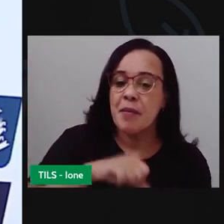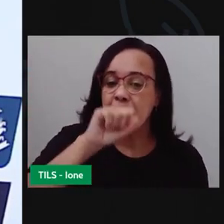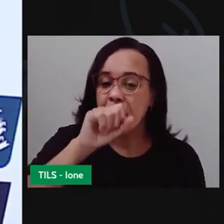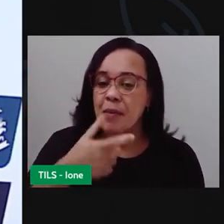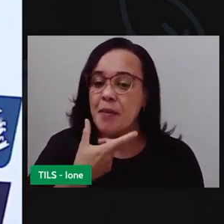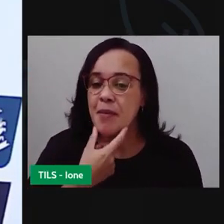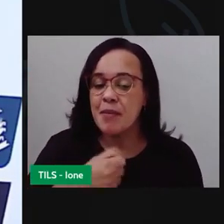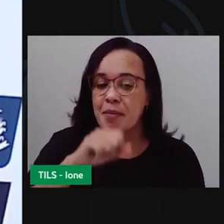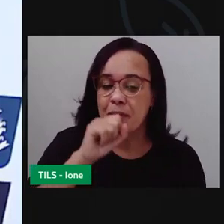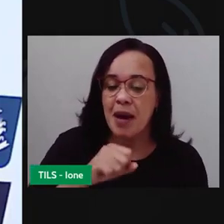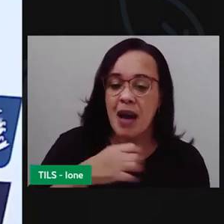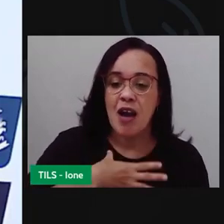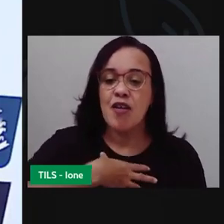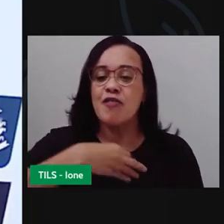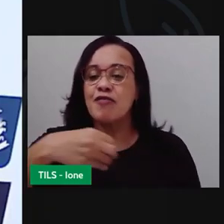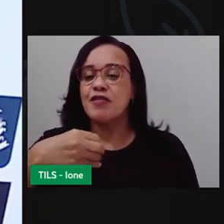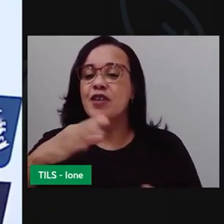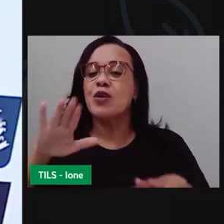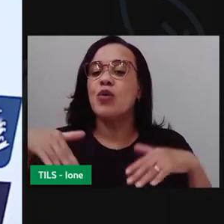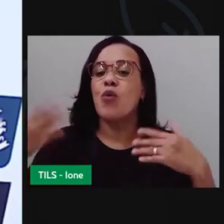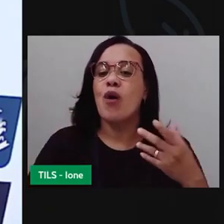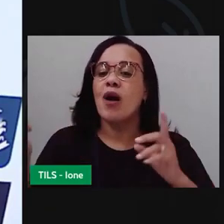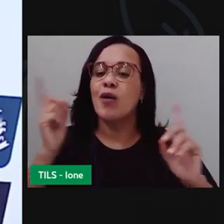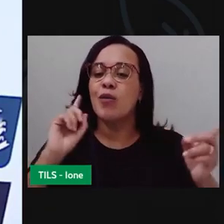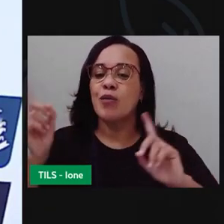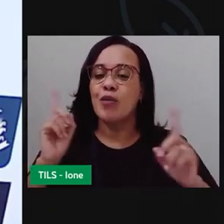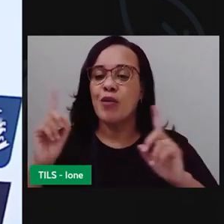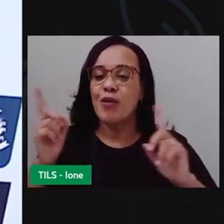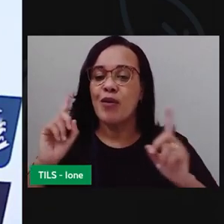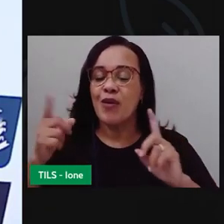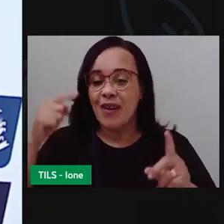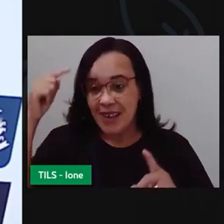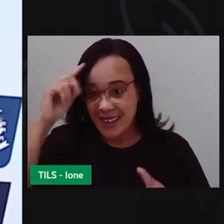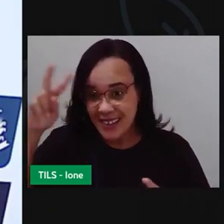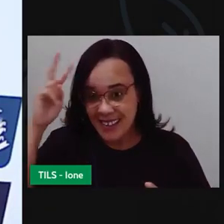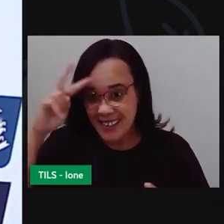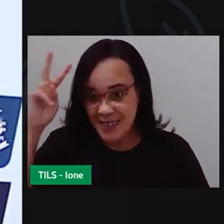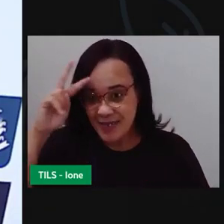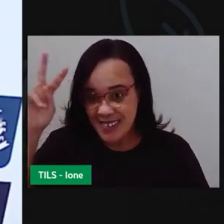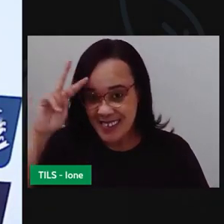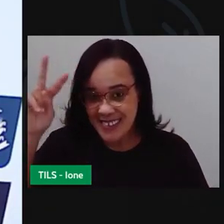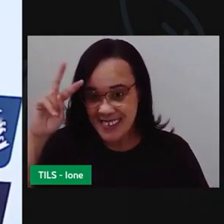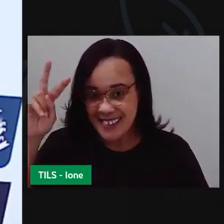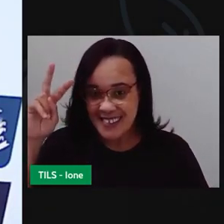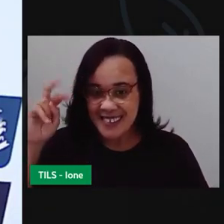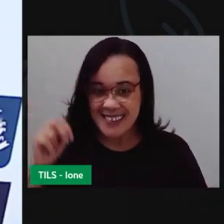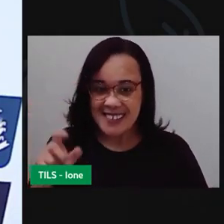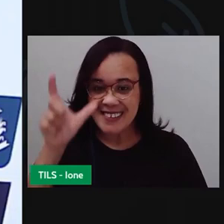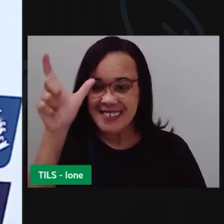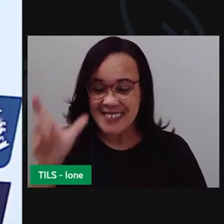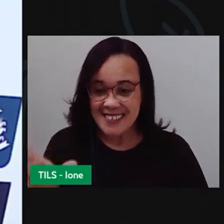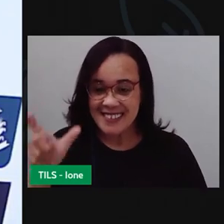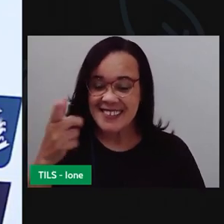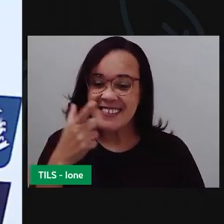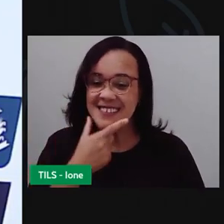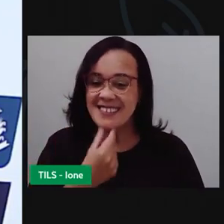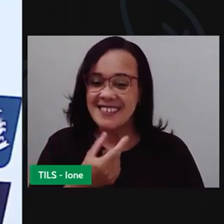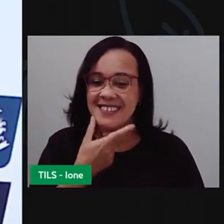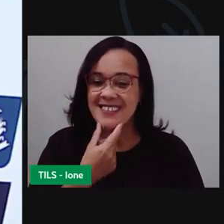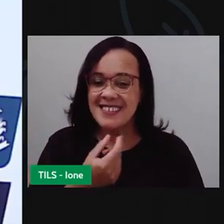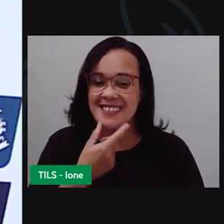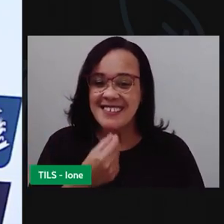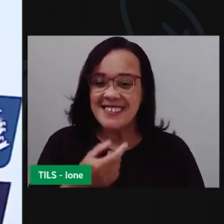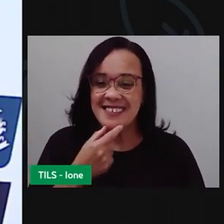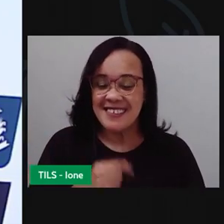desse rapaz aqui ou foi o filho daquele outro rapaz que na verdade era lindo? Era um bicho que